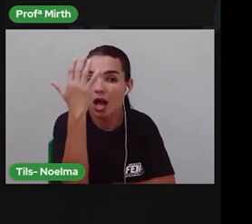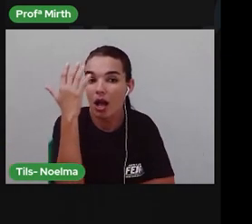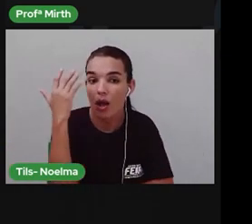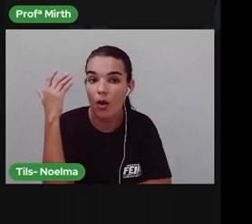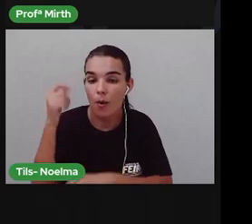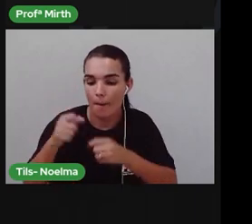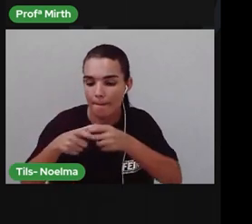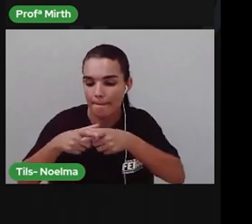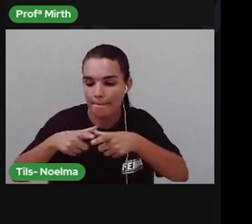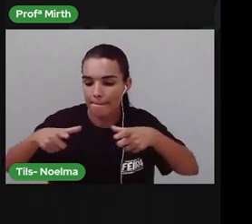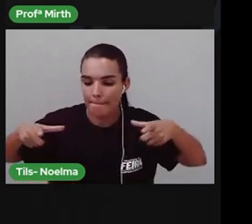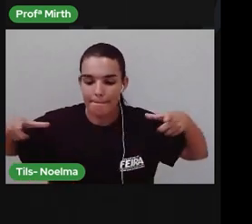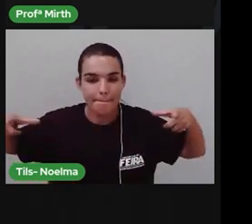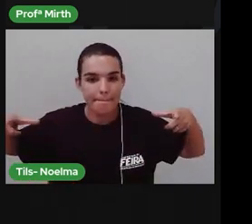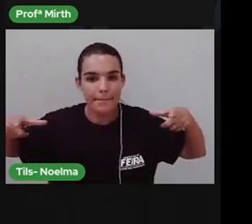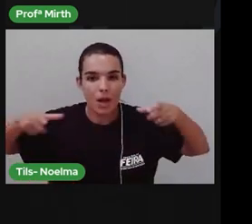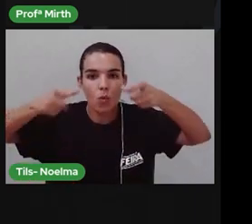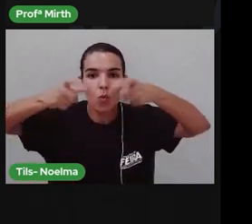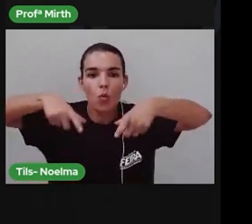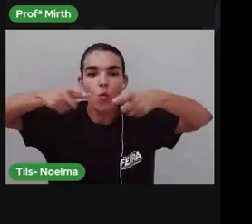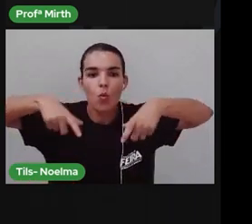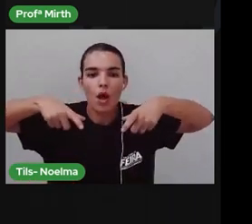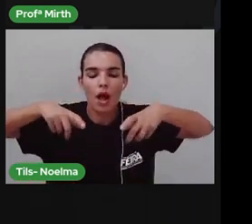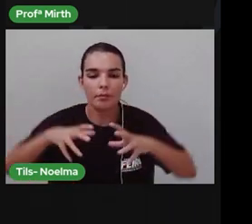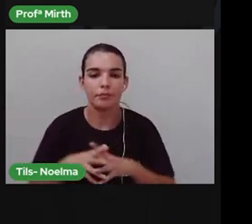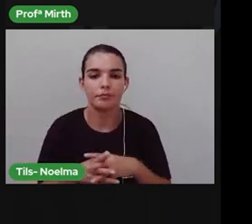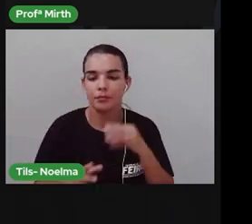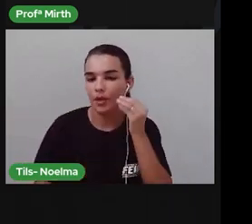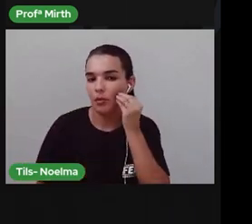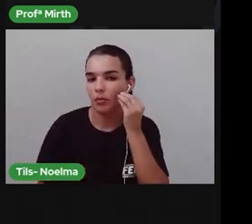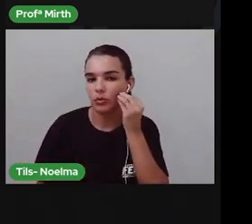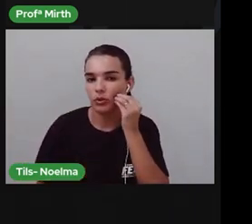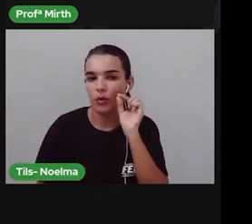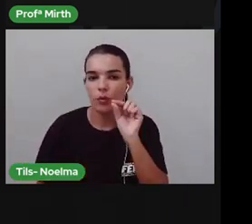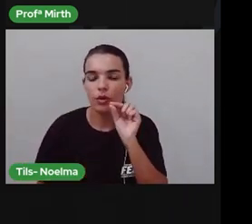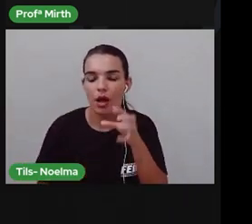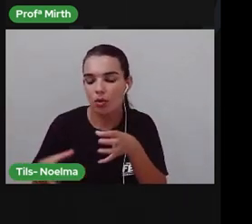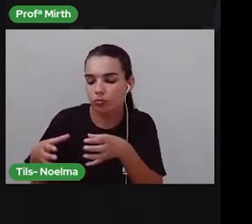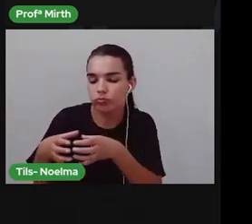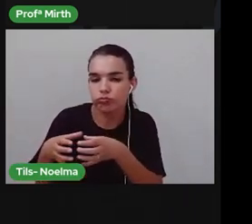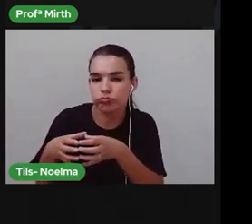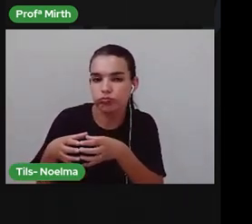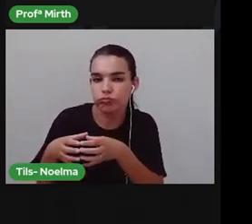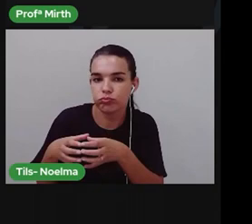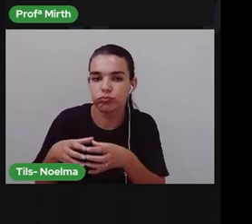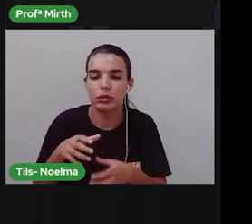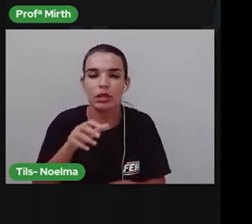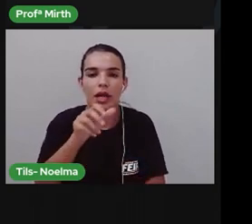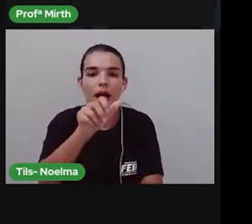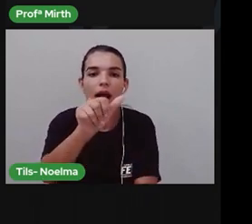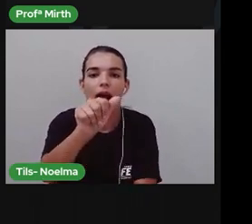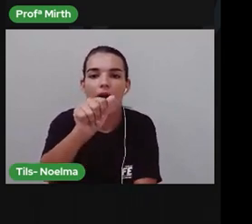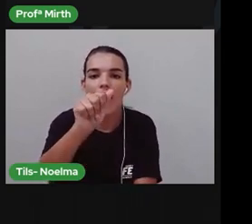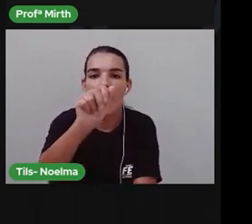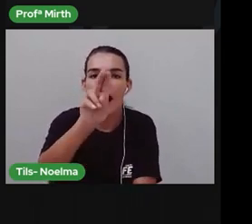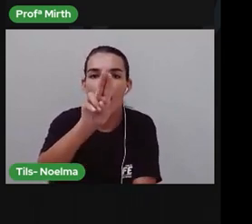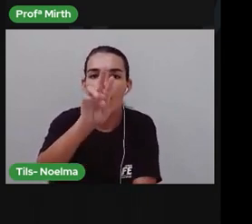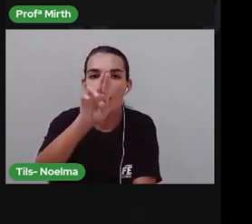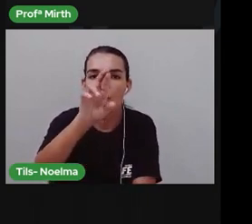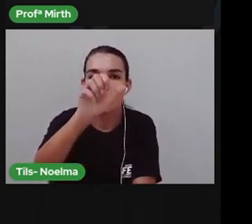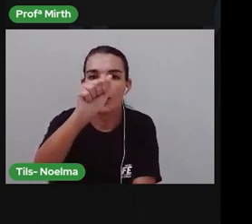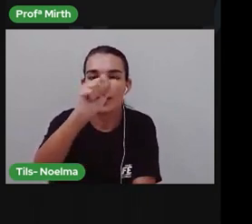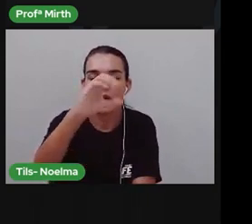catinga A maior parte Da vegetação Aqui Era composta Do grupo Dos pinheiros Araucariáceas Por exemplo Essa